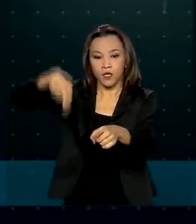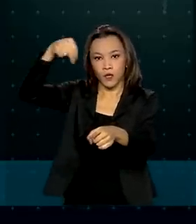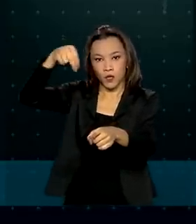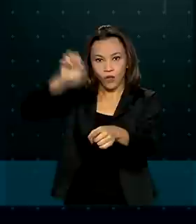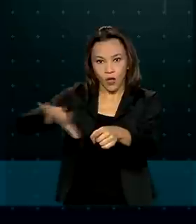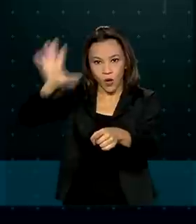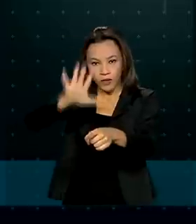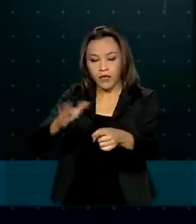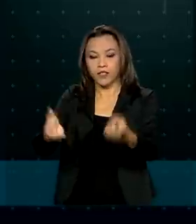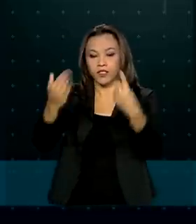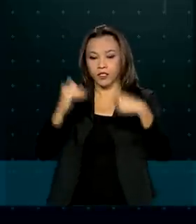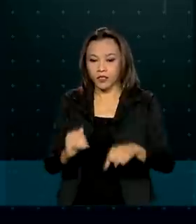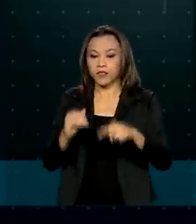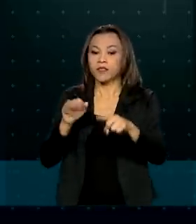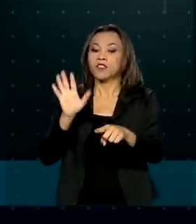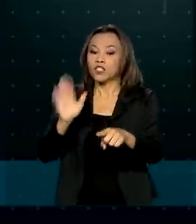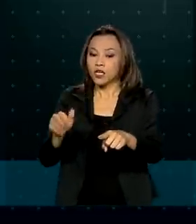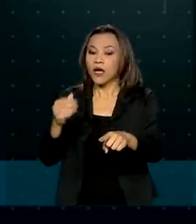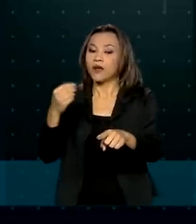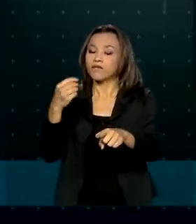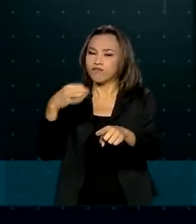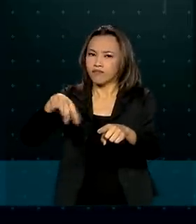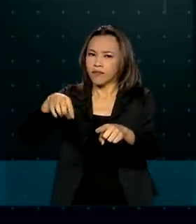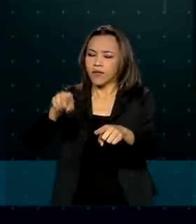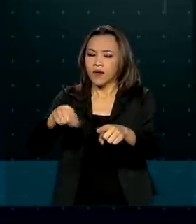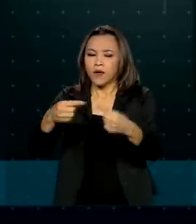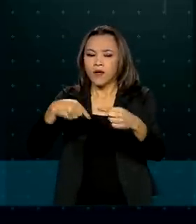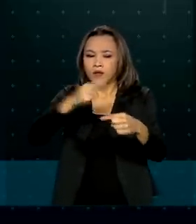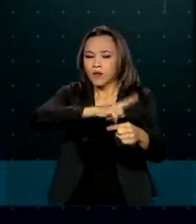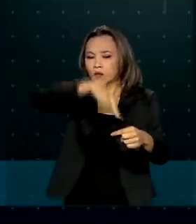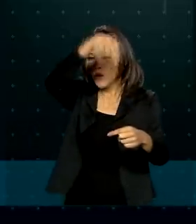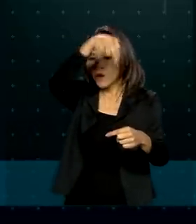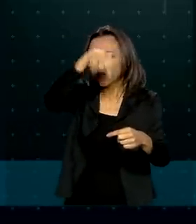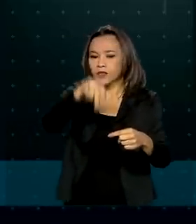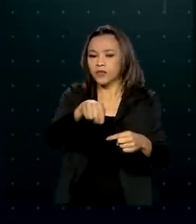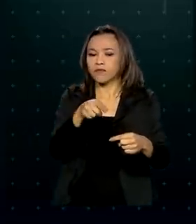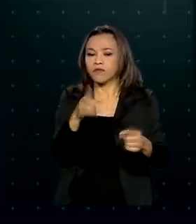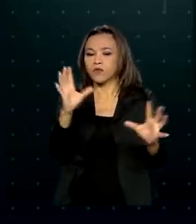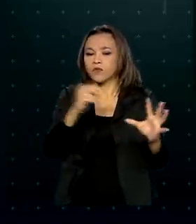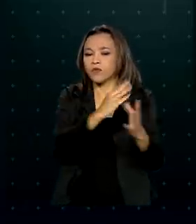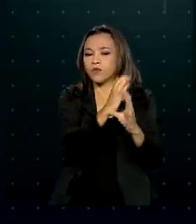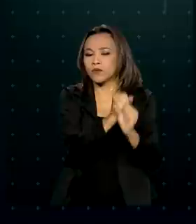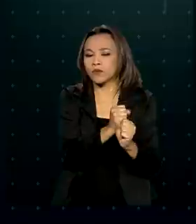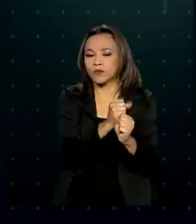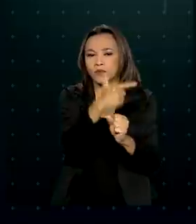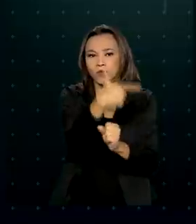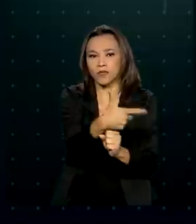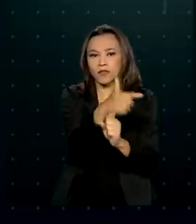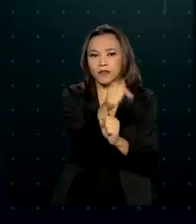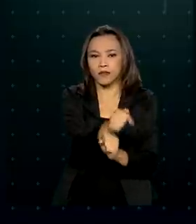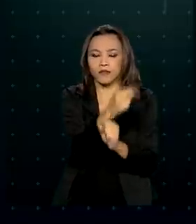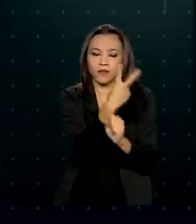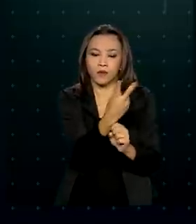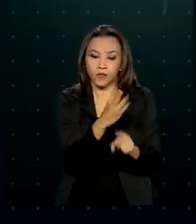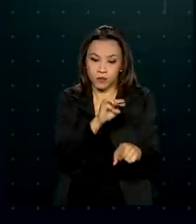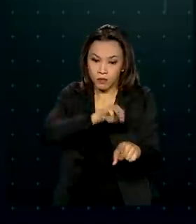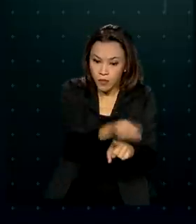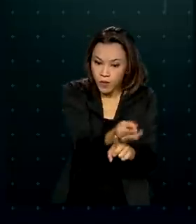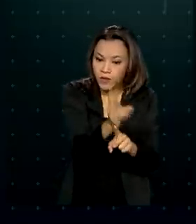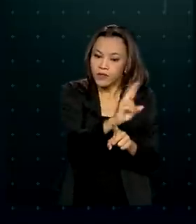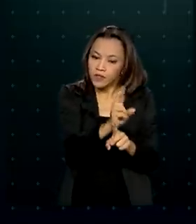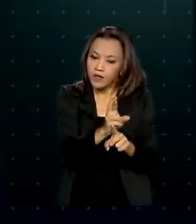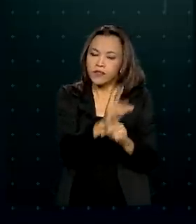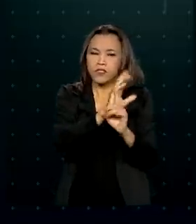% já chegaram aos empresários. No Norte, os financiamentos somam 272 milhões de reais,